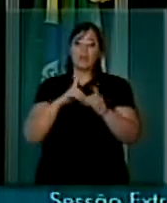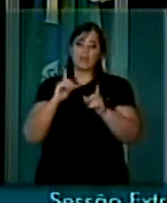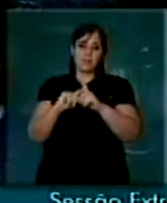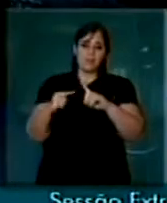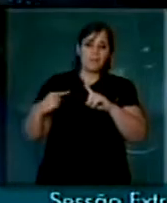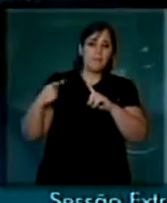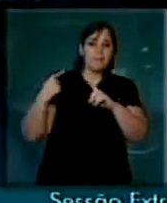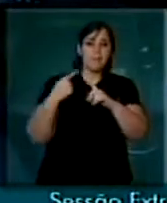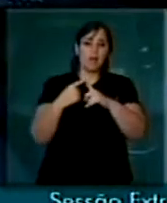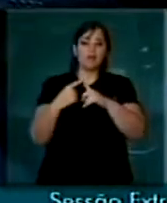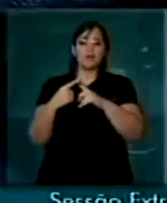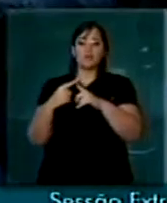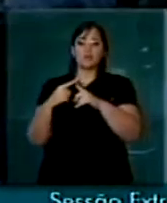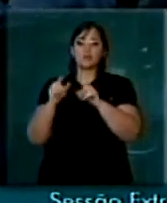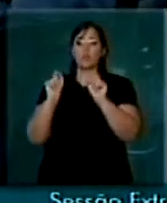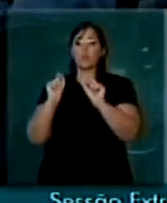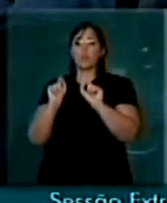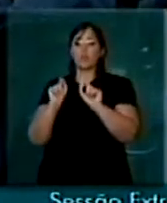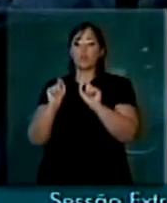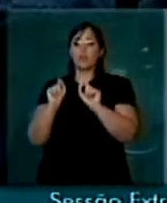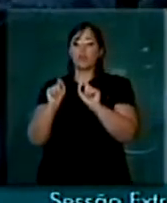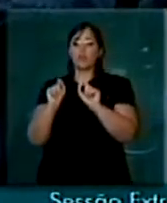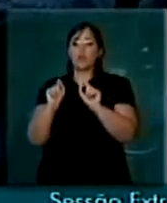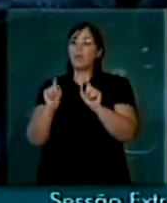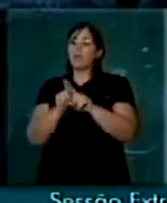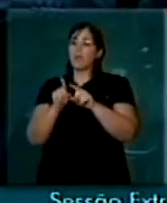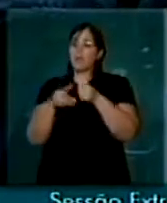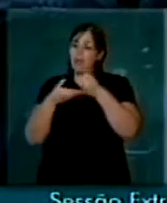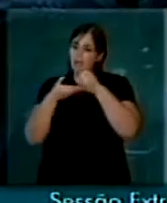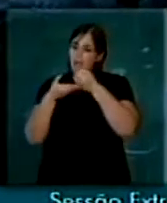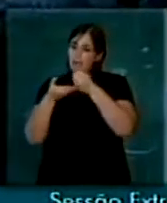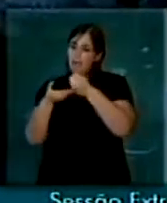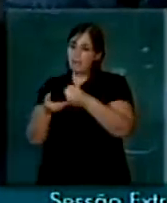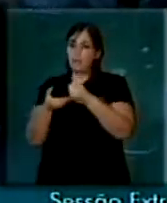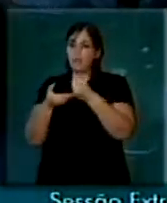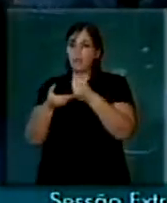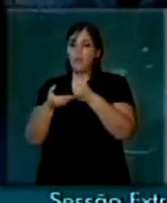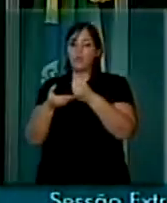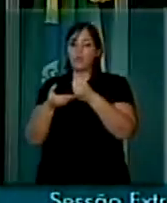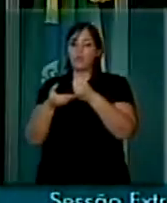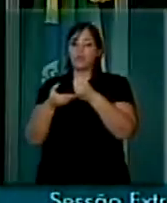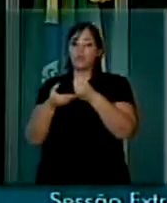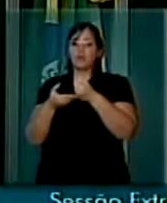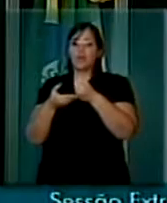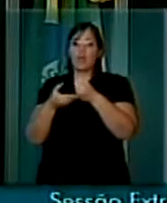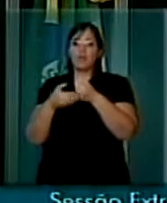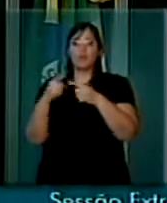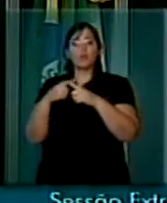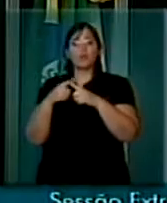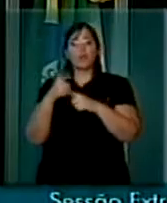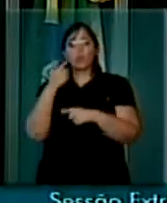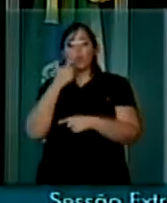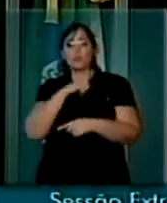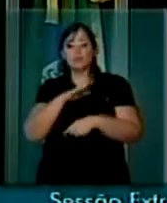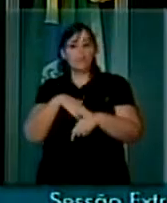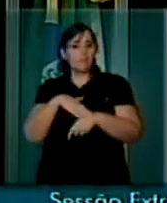informação, favorece a que haja uma maior